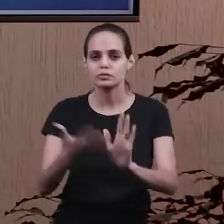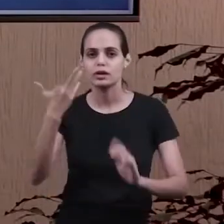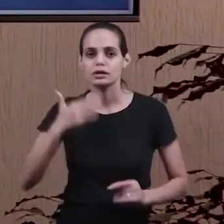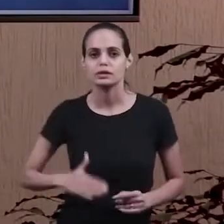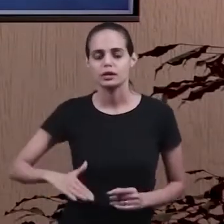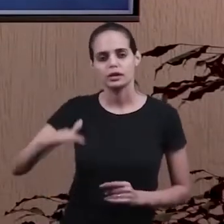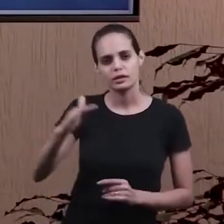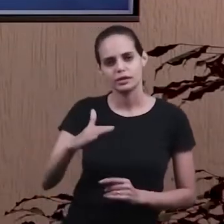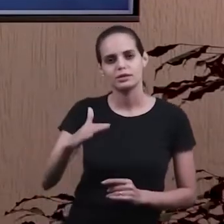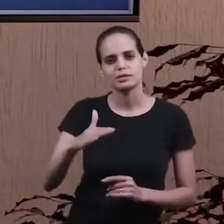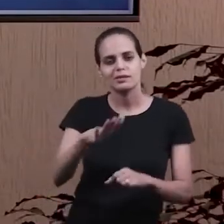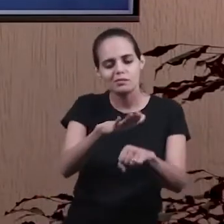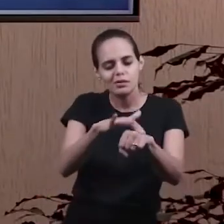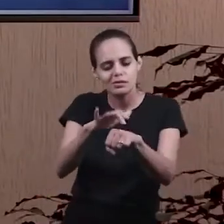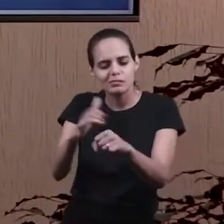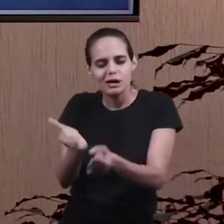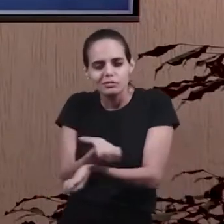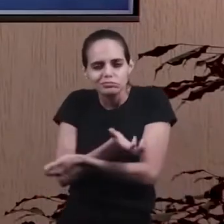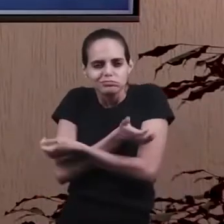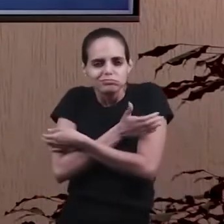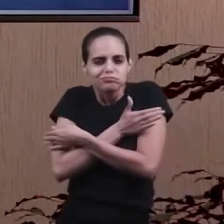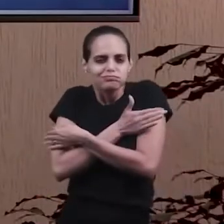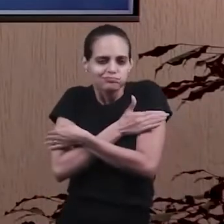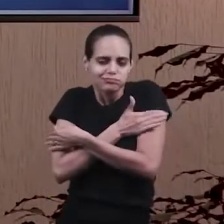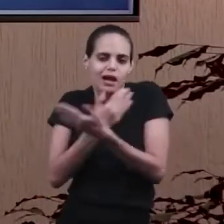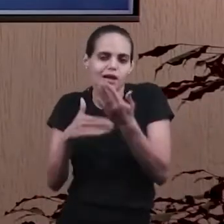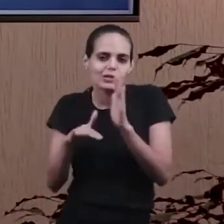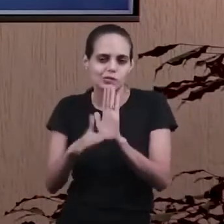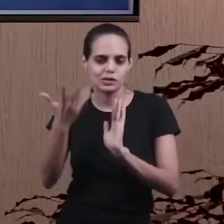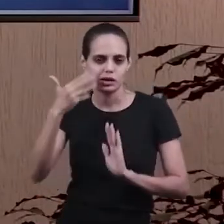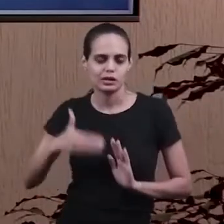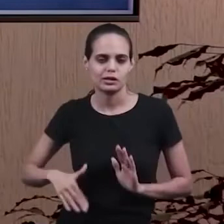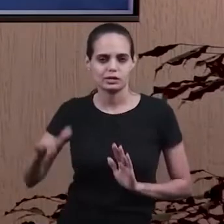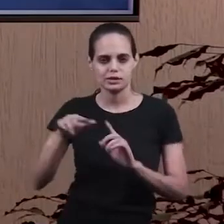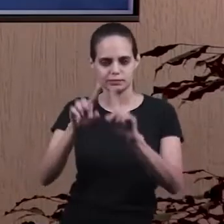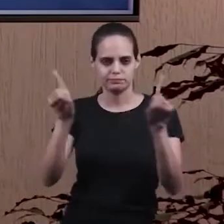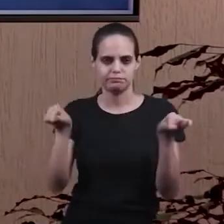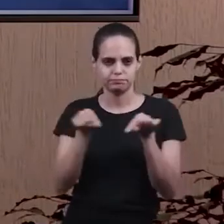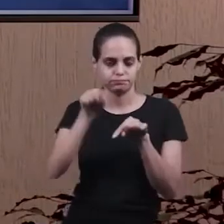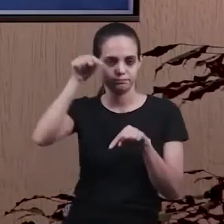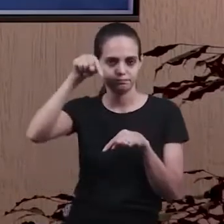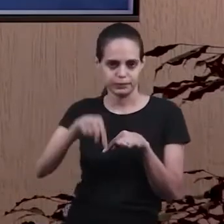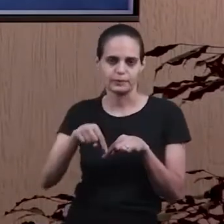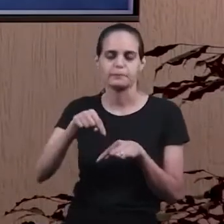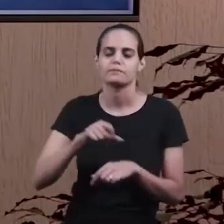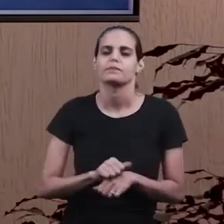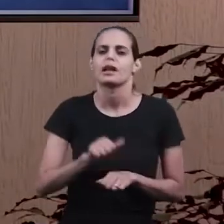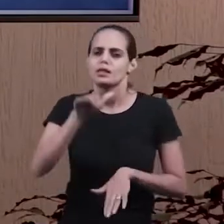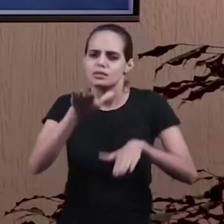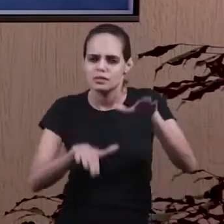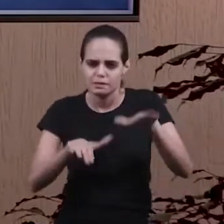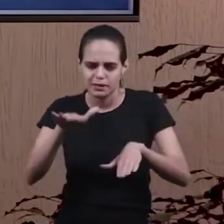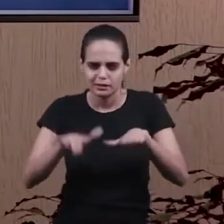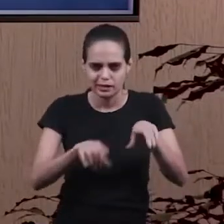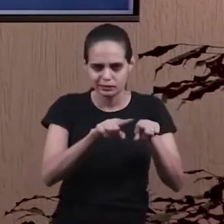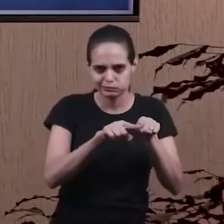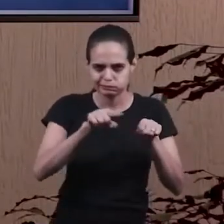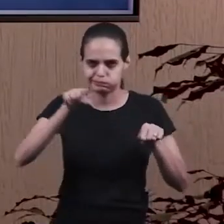essa criança, para acolher a criança? Então, durante a classe. Dependendo do comprometimento do